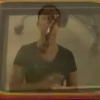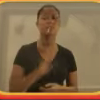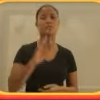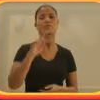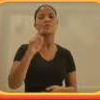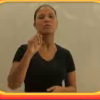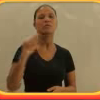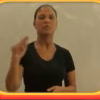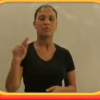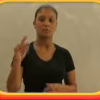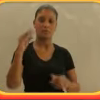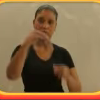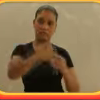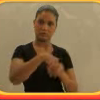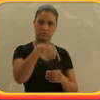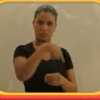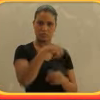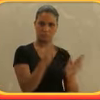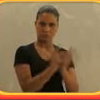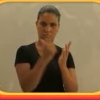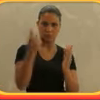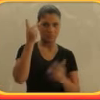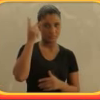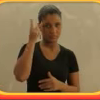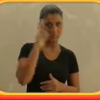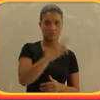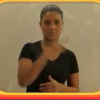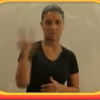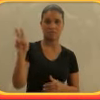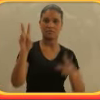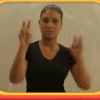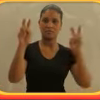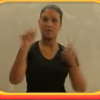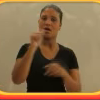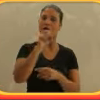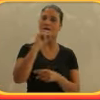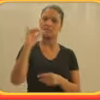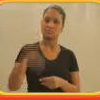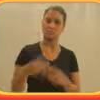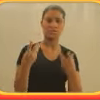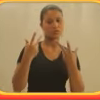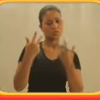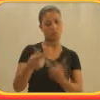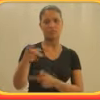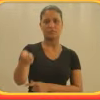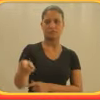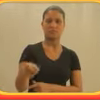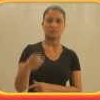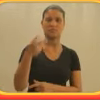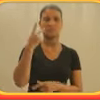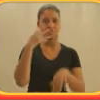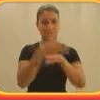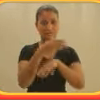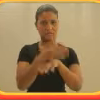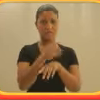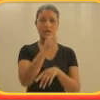Um blog dentro do Portal da Folha de São Paulo, chamado Assim Como Você, para acessar